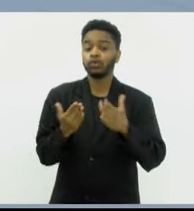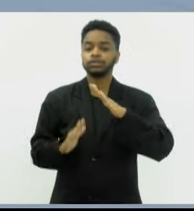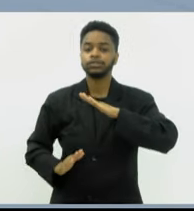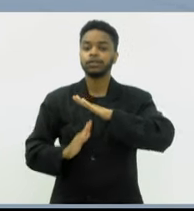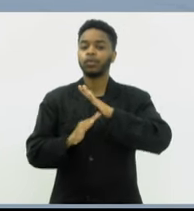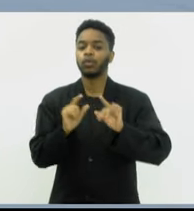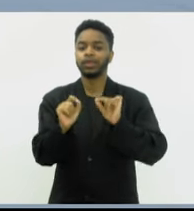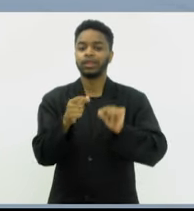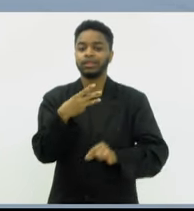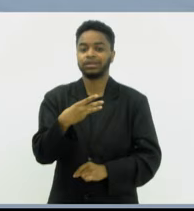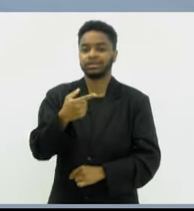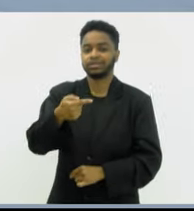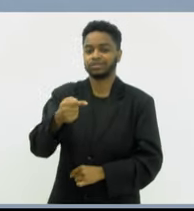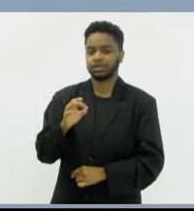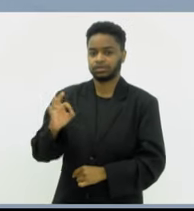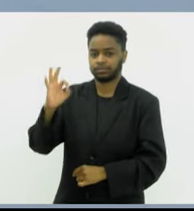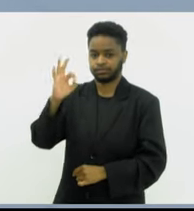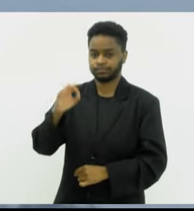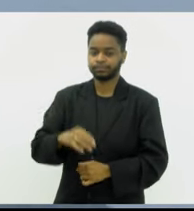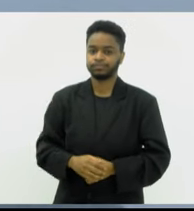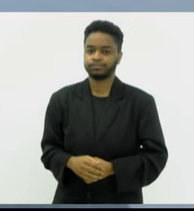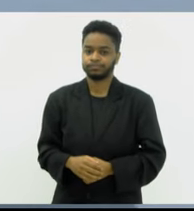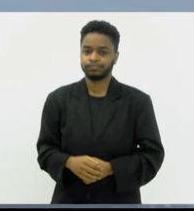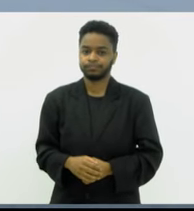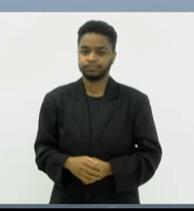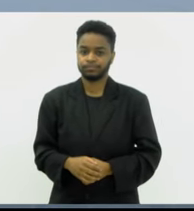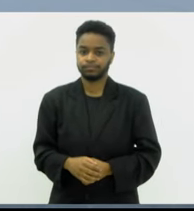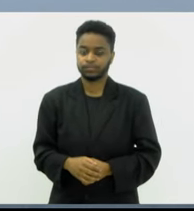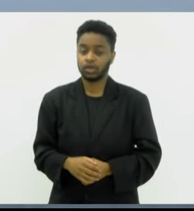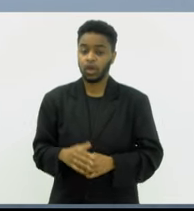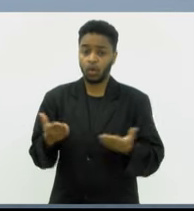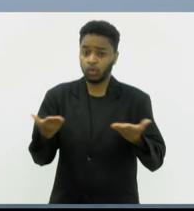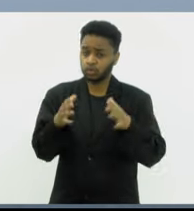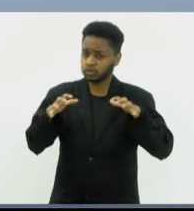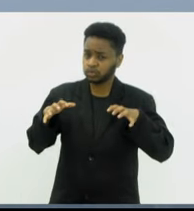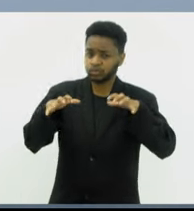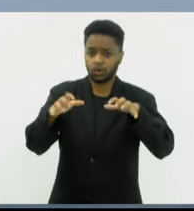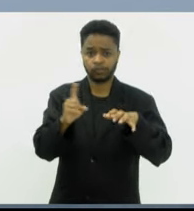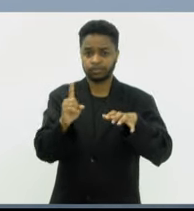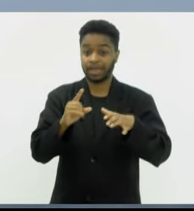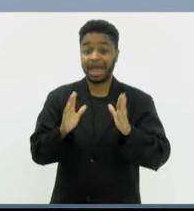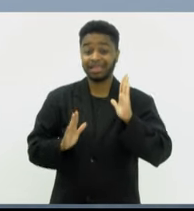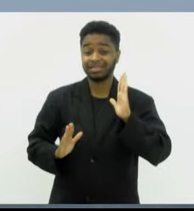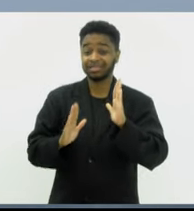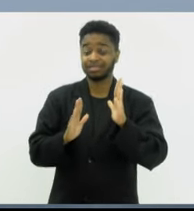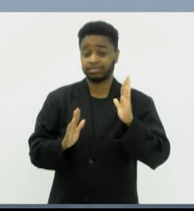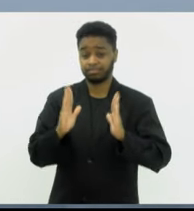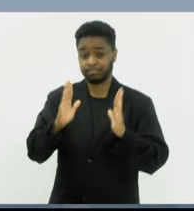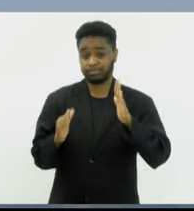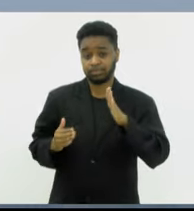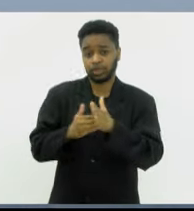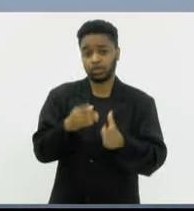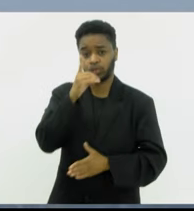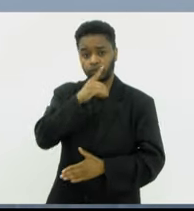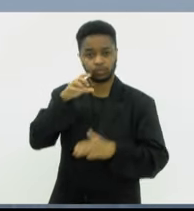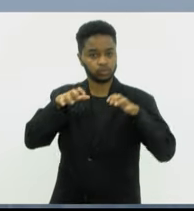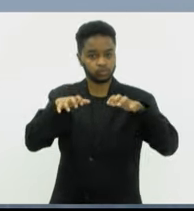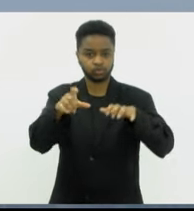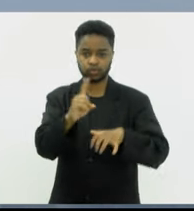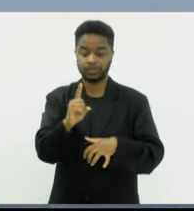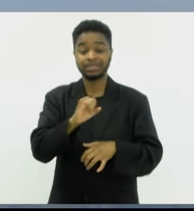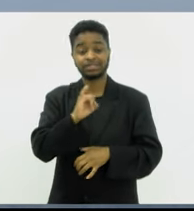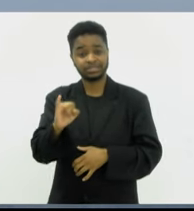37 graus. Não é esperado que chova até domingo. Então, quem veio para o Rio de Janeiro aproveitar este